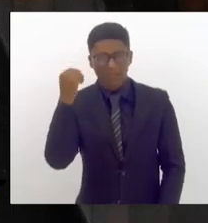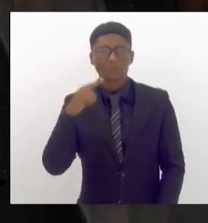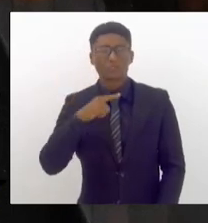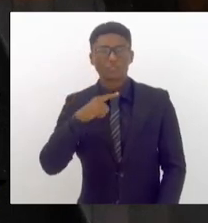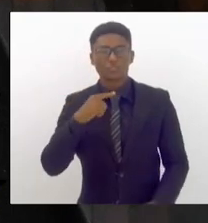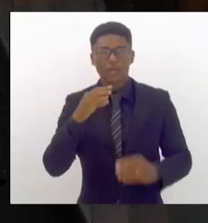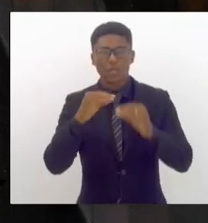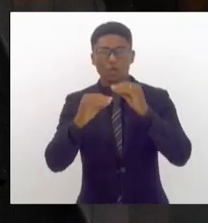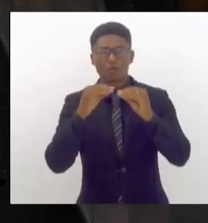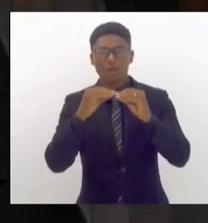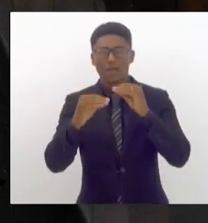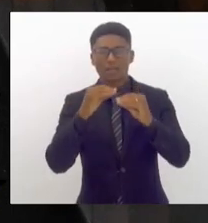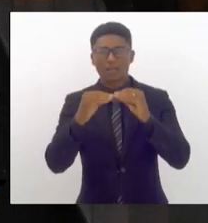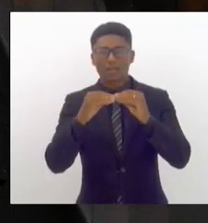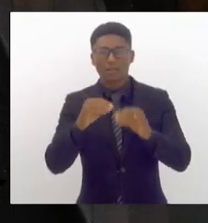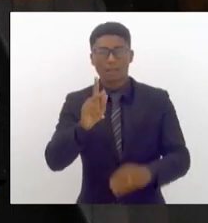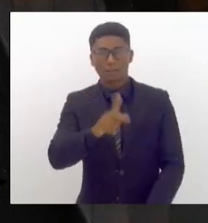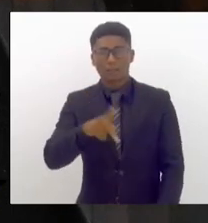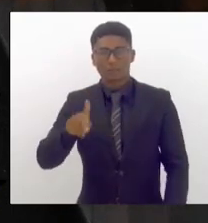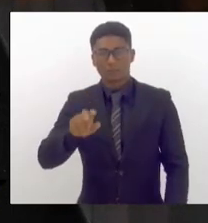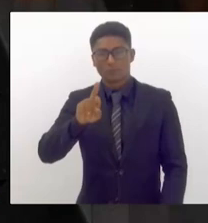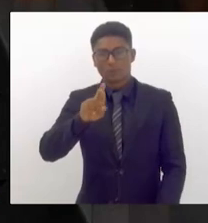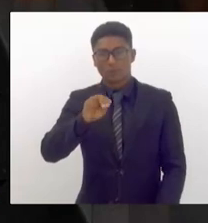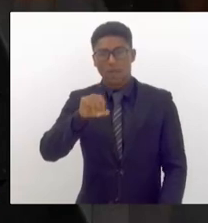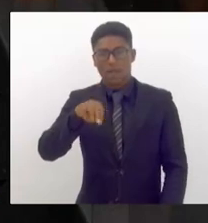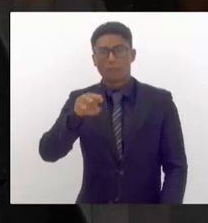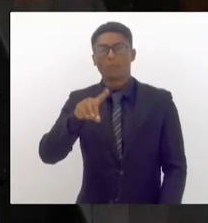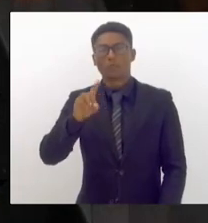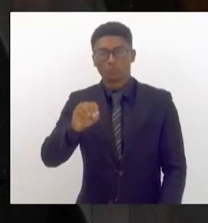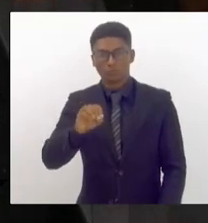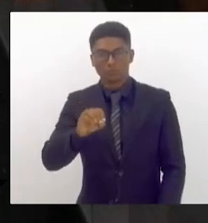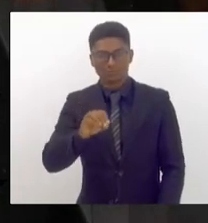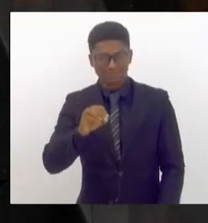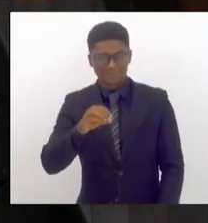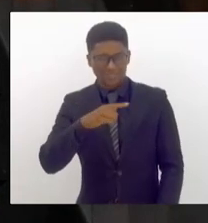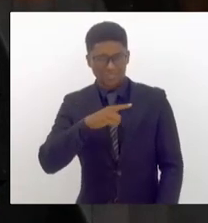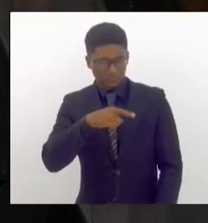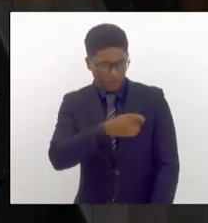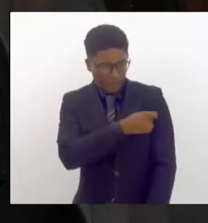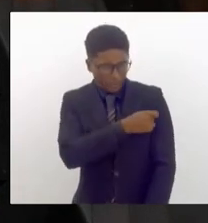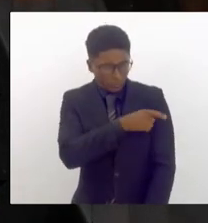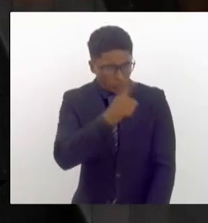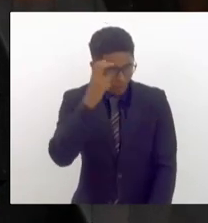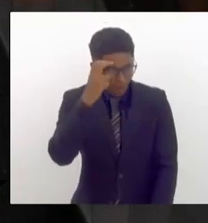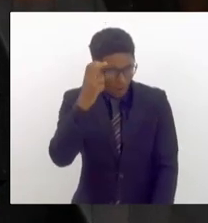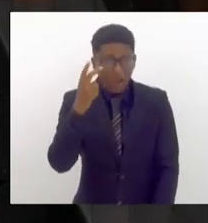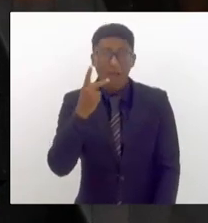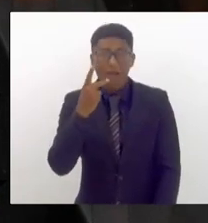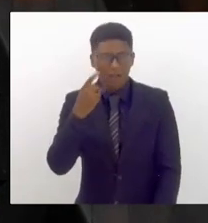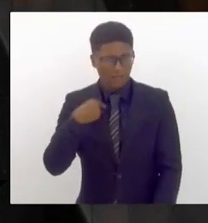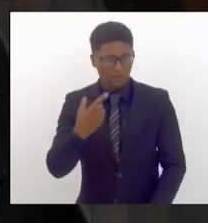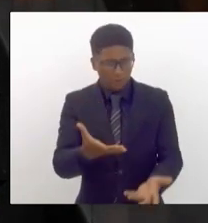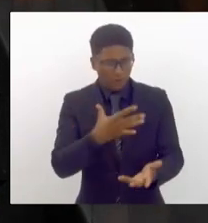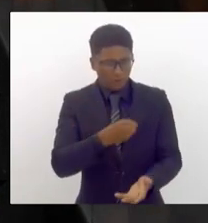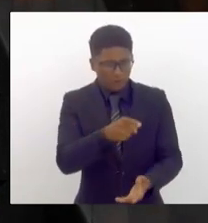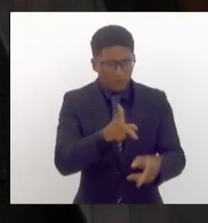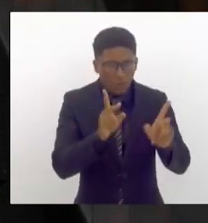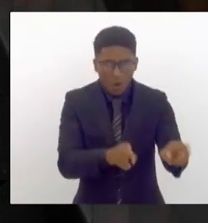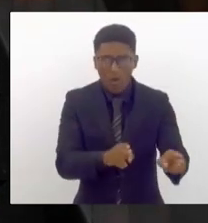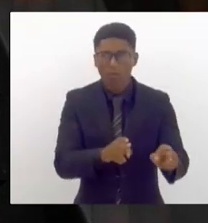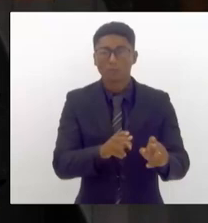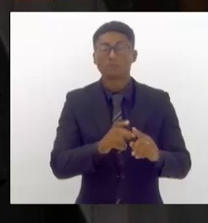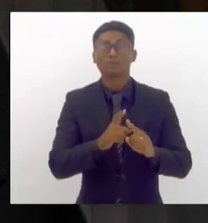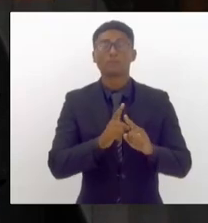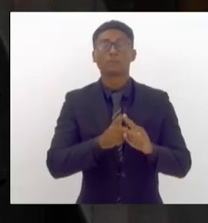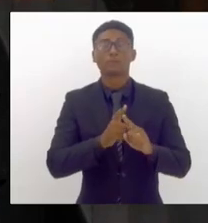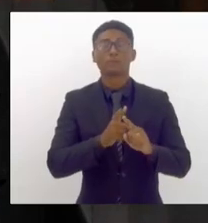inteligente, e ele dizia, eu queria ter um filho assim, não é? Isso porque o rapaz,